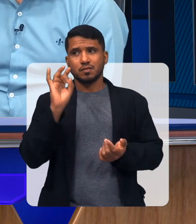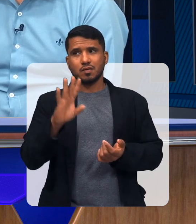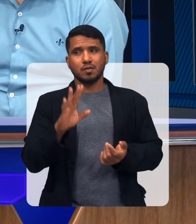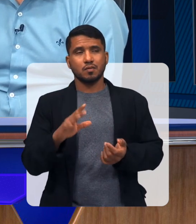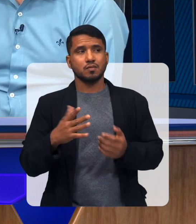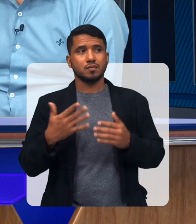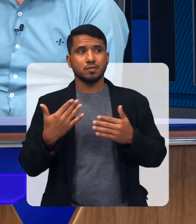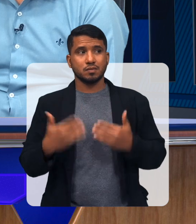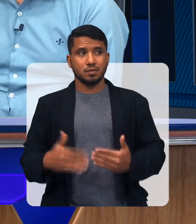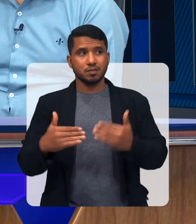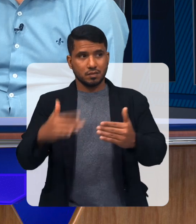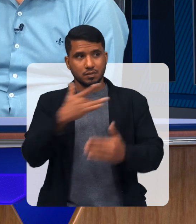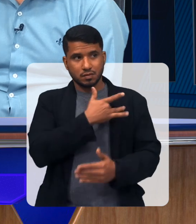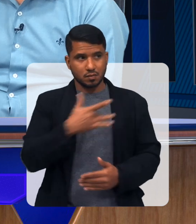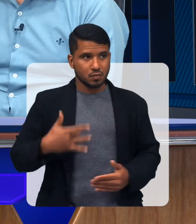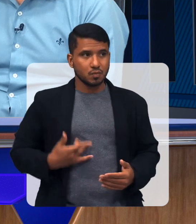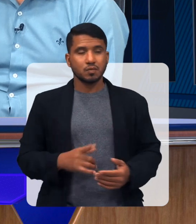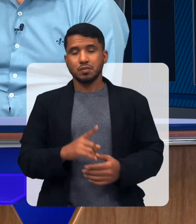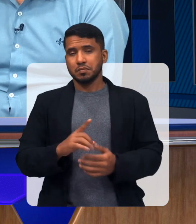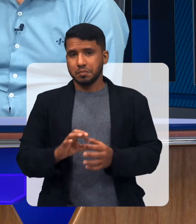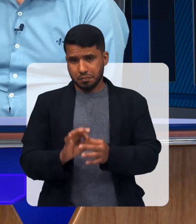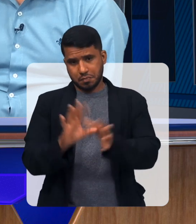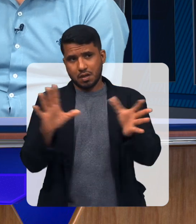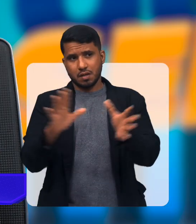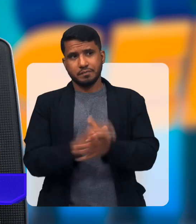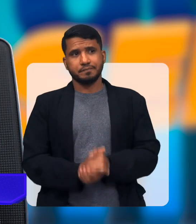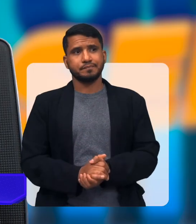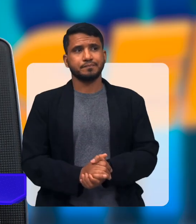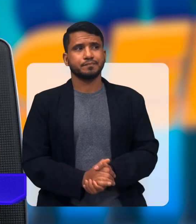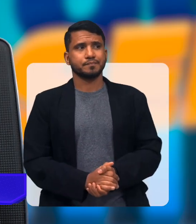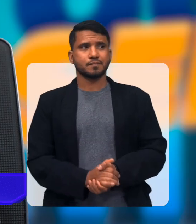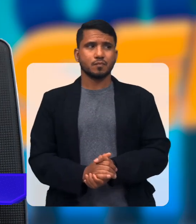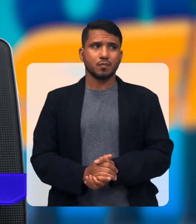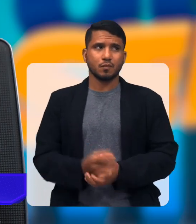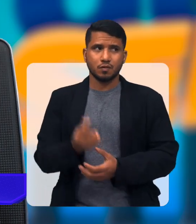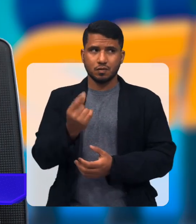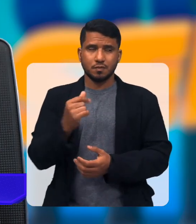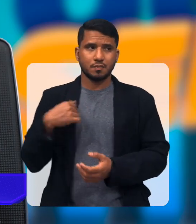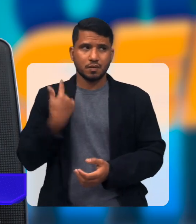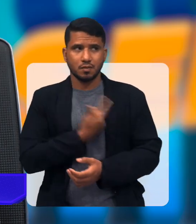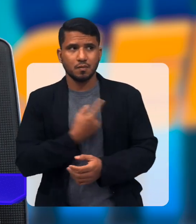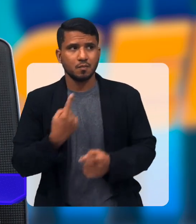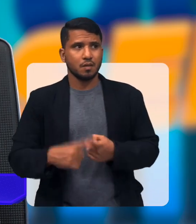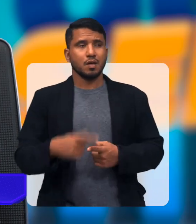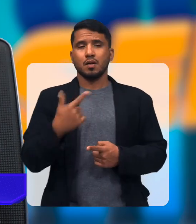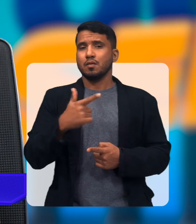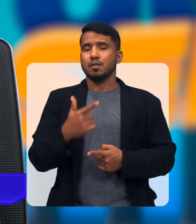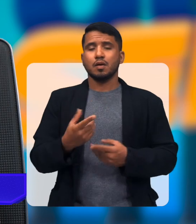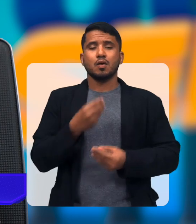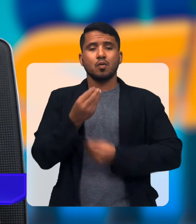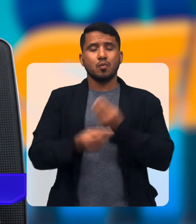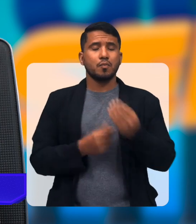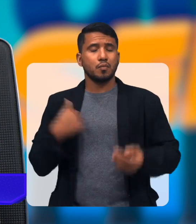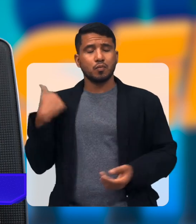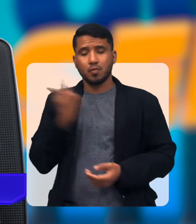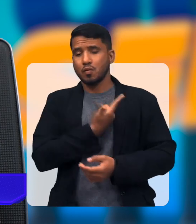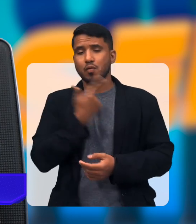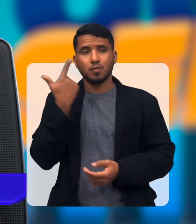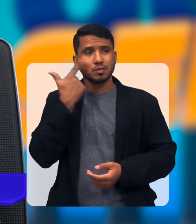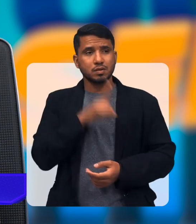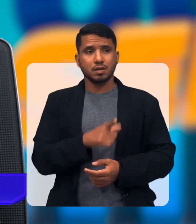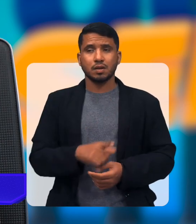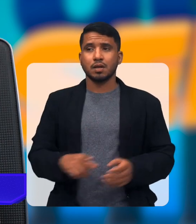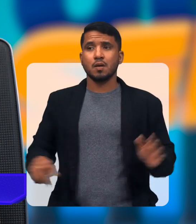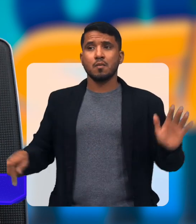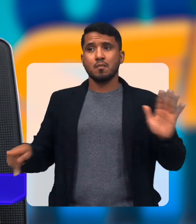algum lado? Falta só o secretário de saúde disponibilizar recurso para a gente Porque não tem de onde a